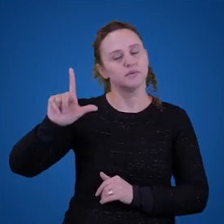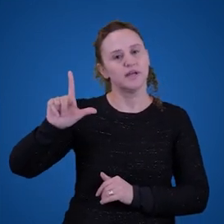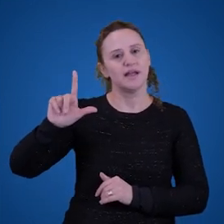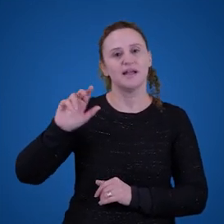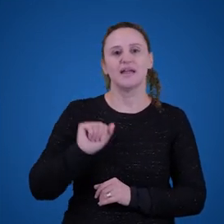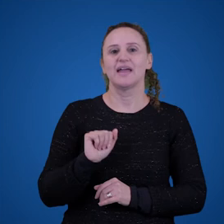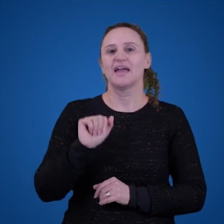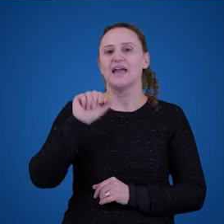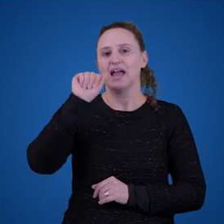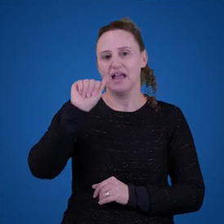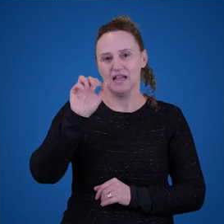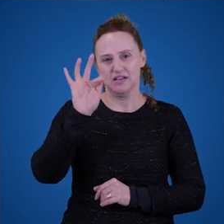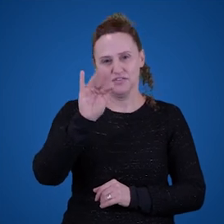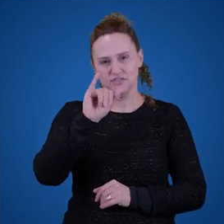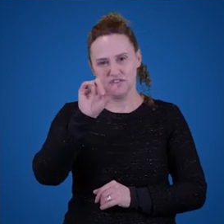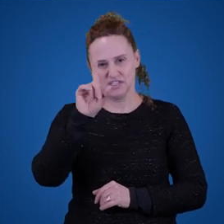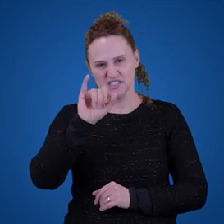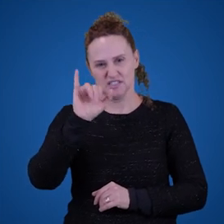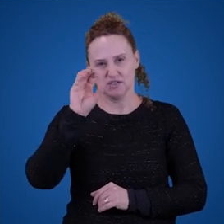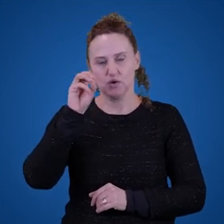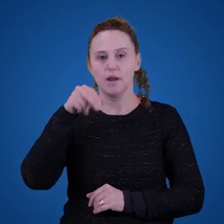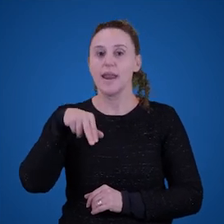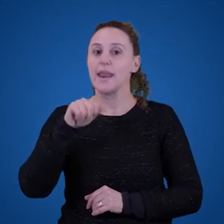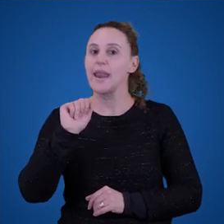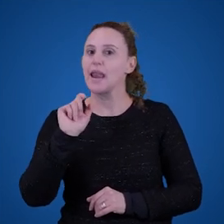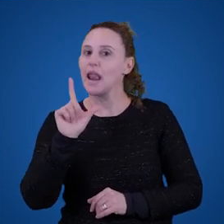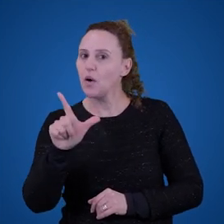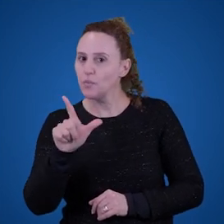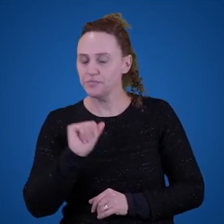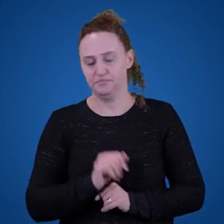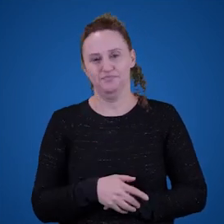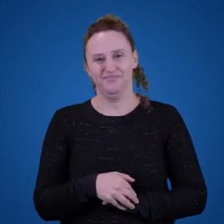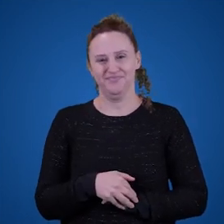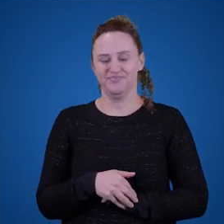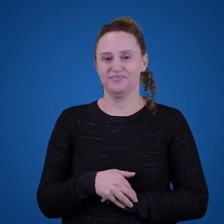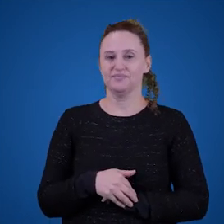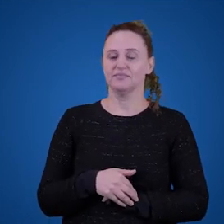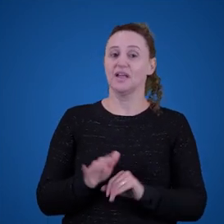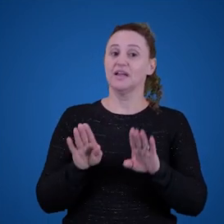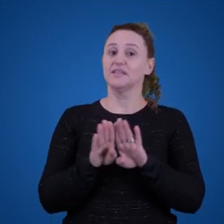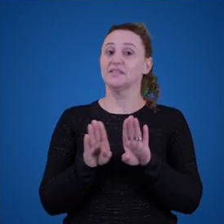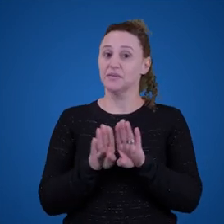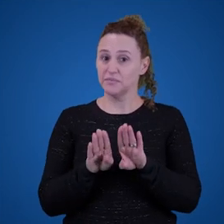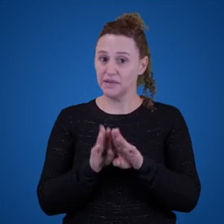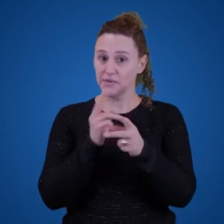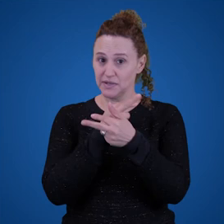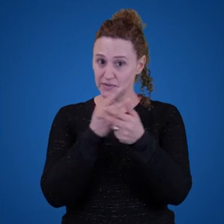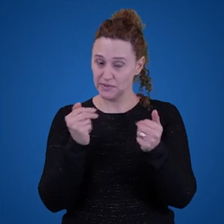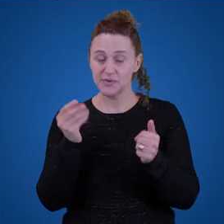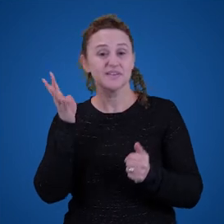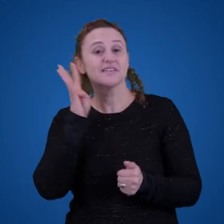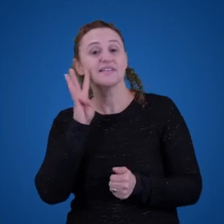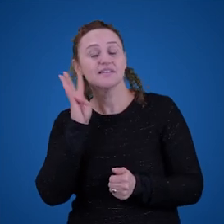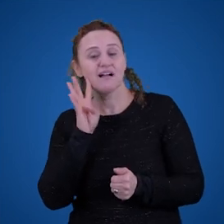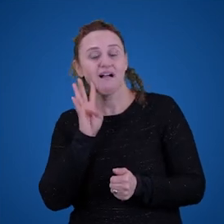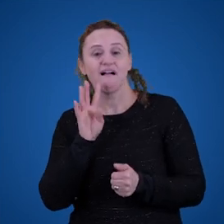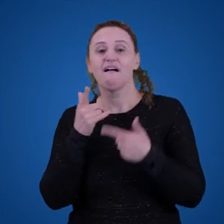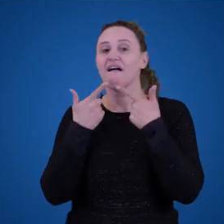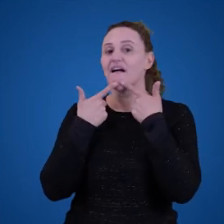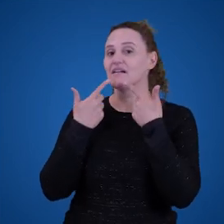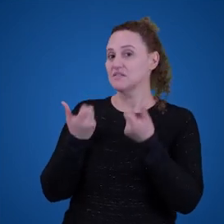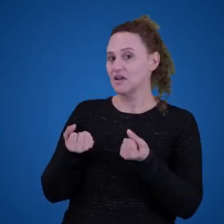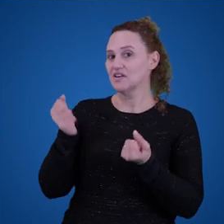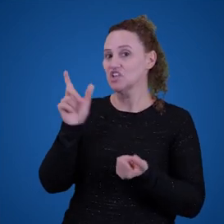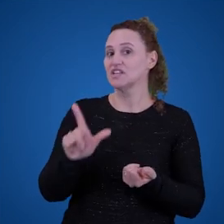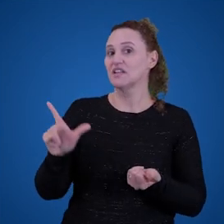biografia não seja ficcional. Outra coisa legal que há na linguagem literária, que é bem diferente da nossa linguagem, é que grande